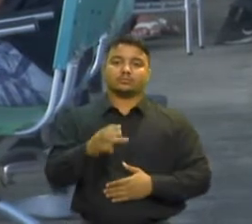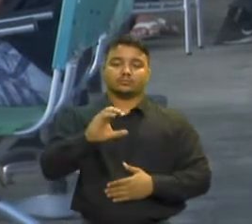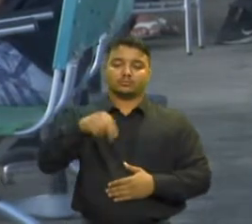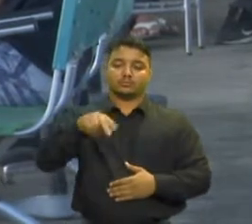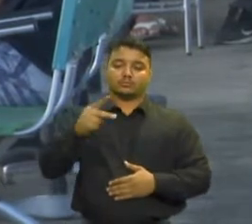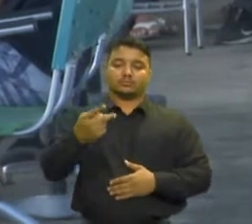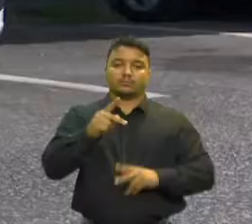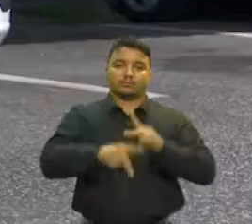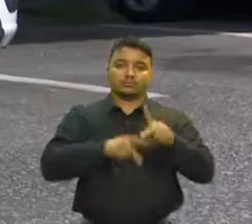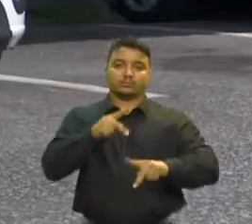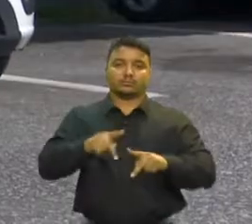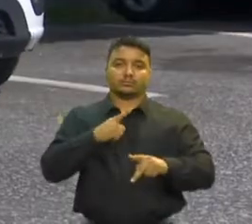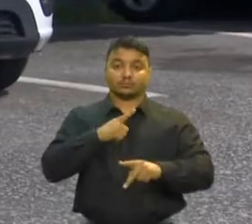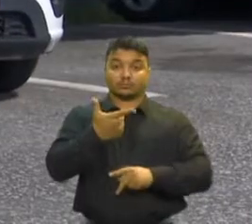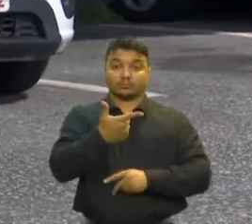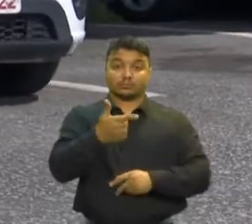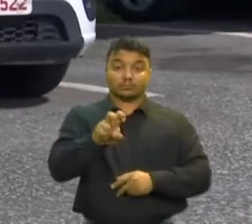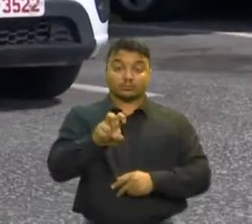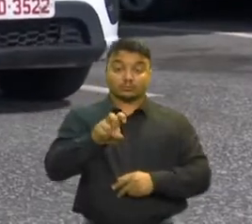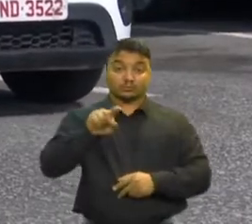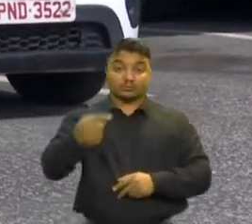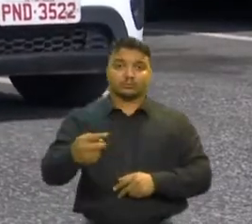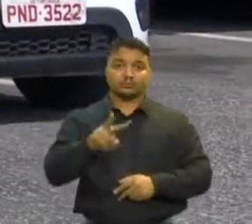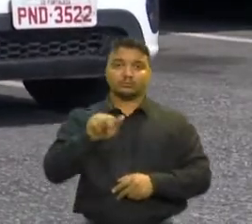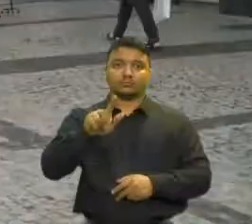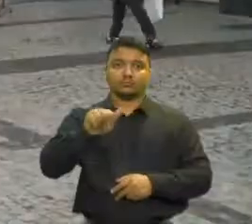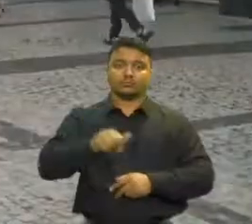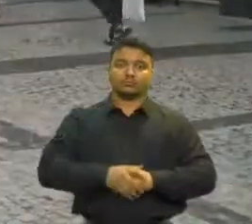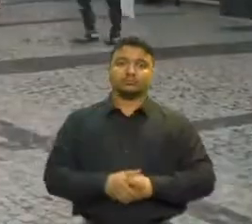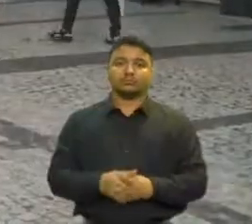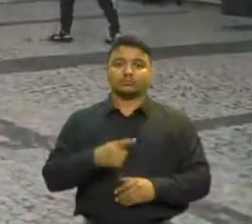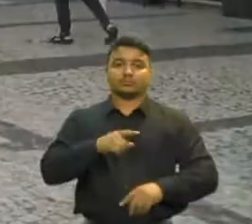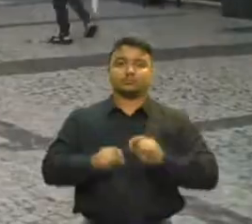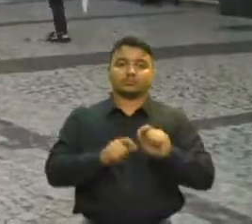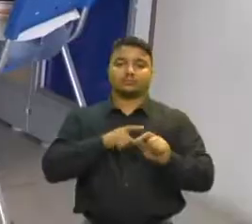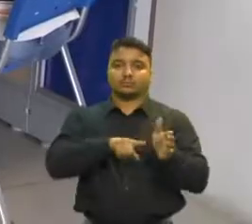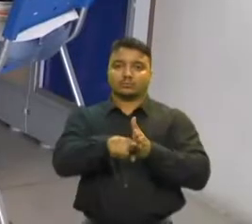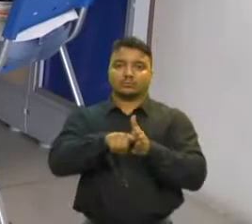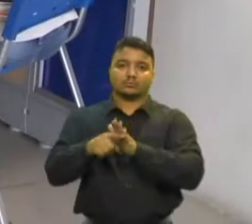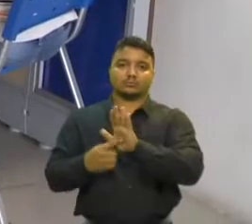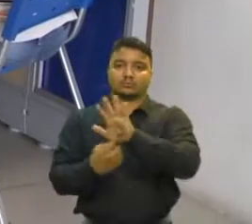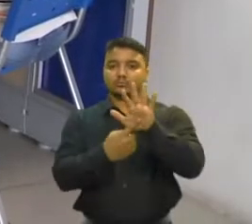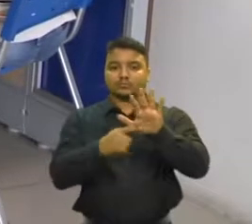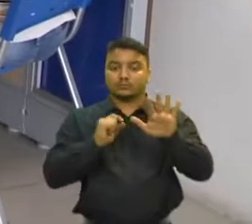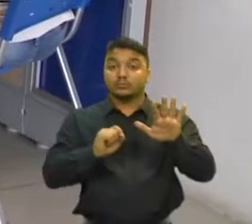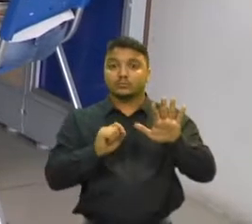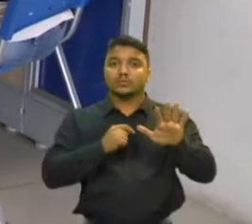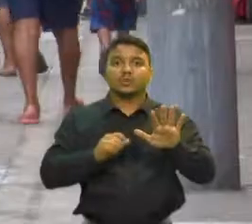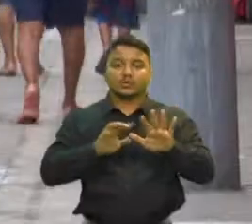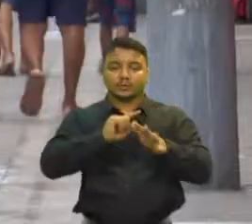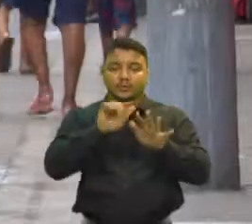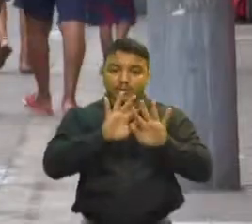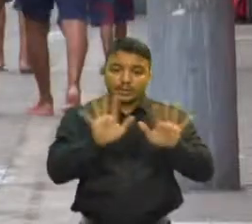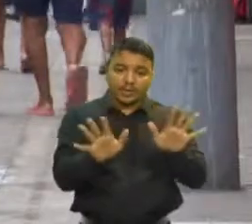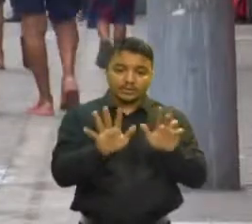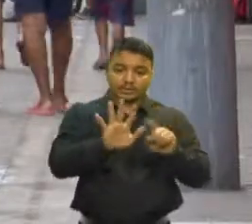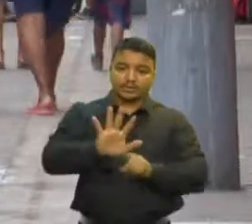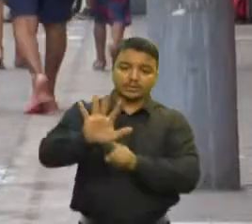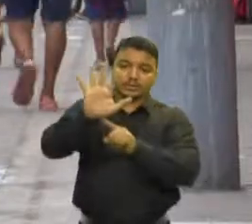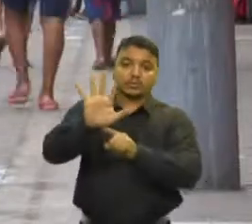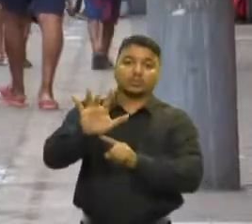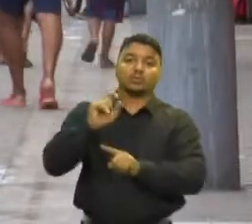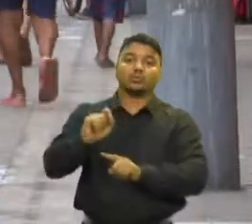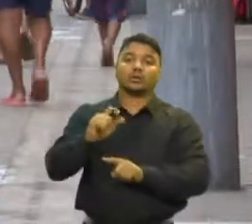Popular com 25 mil vagas Pesquisa mostra que 5 em cada 10 micro, pequenas e médias